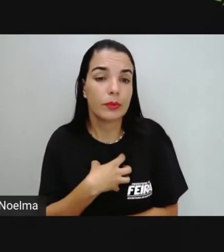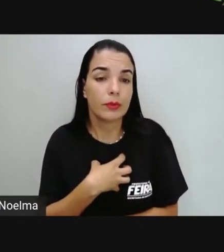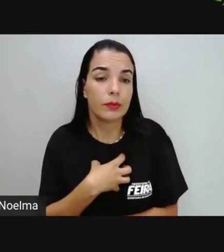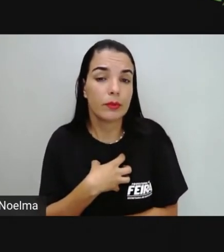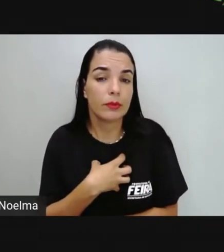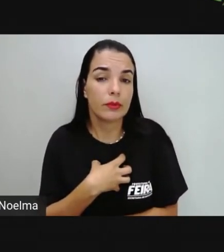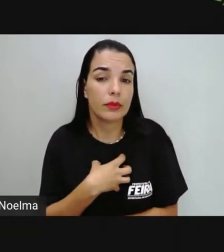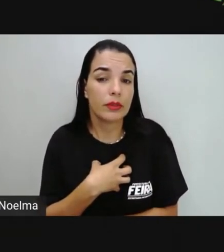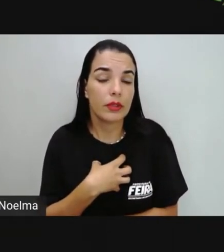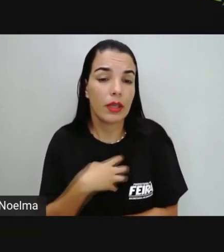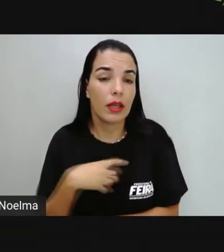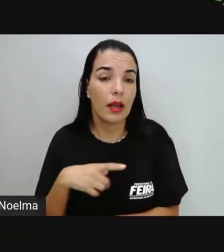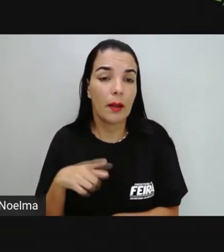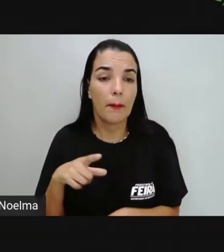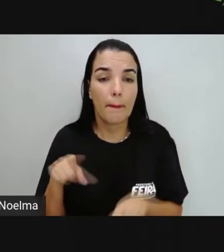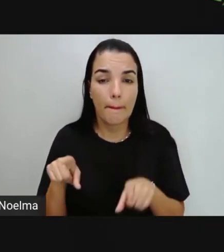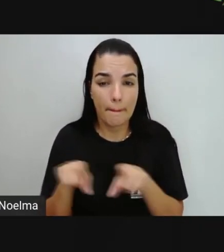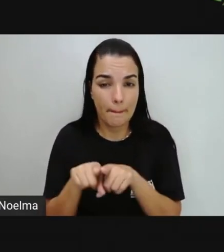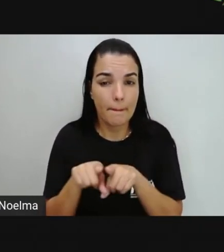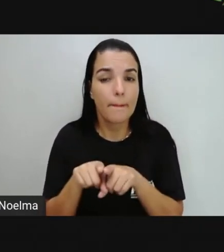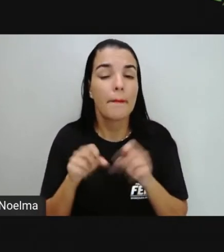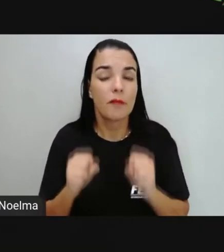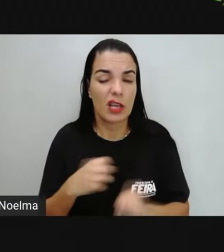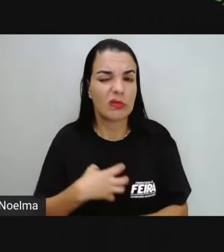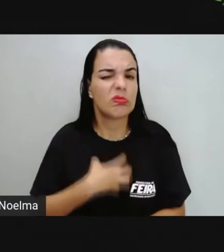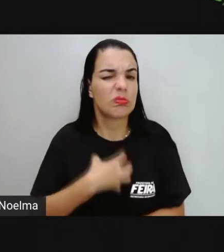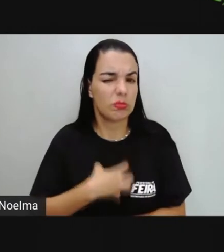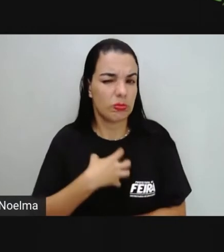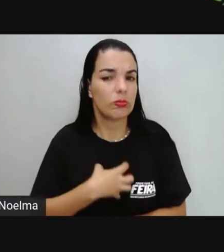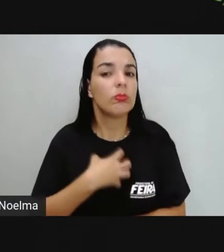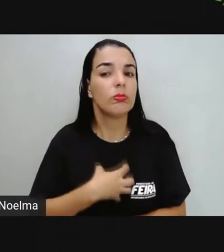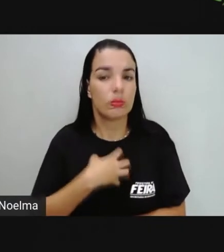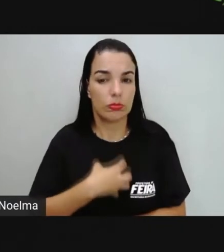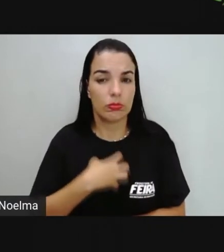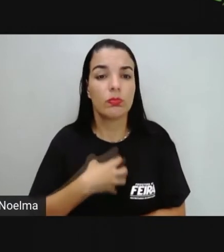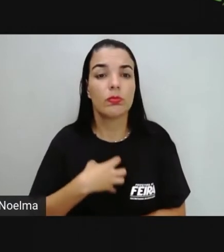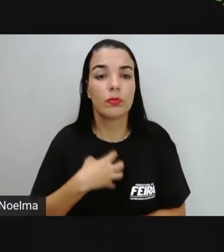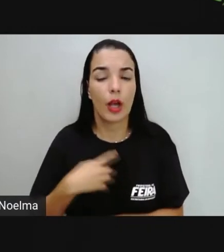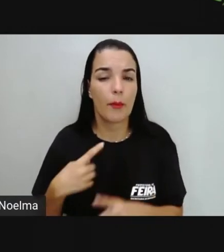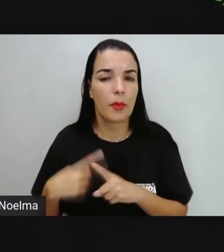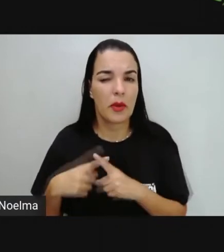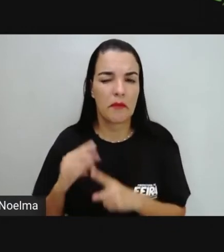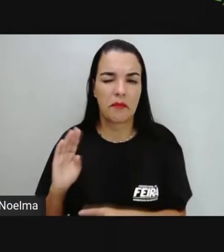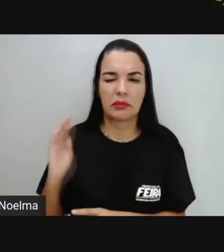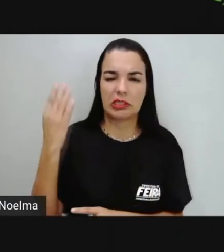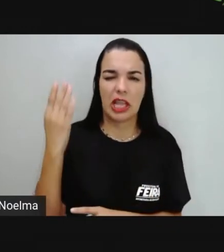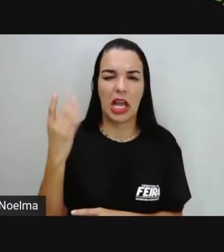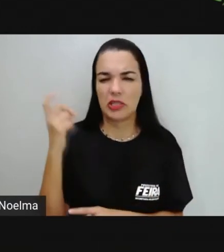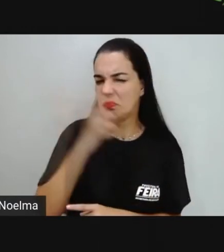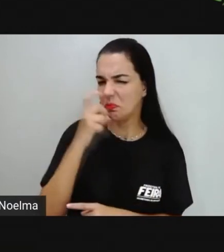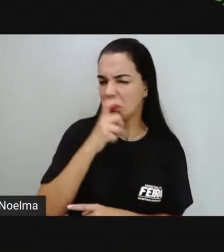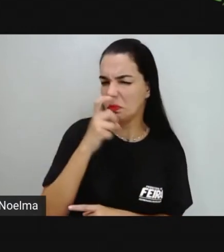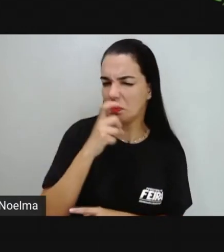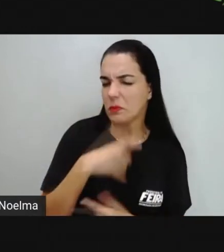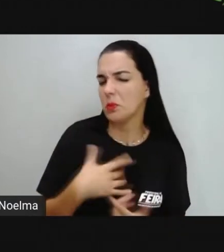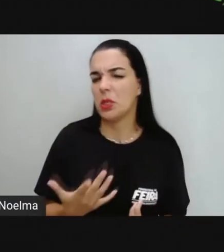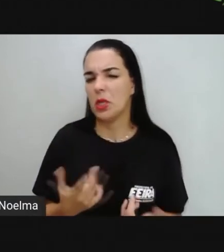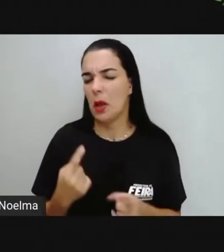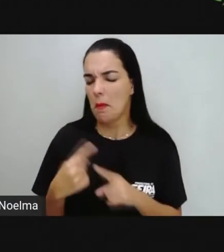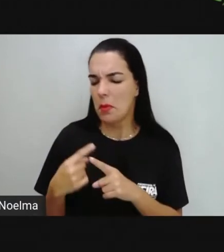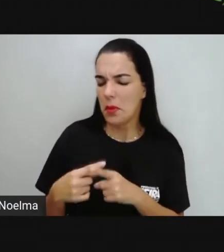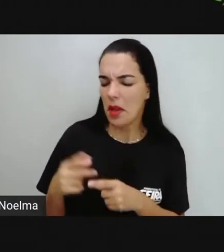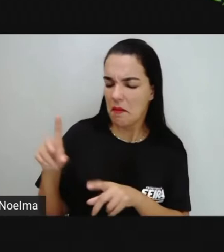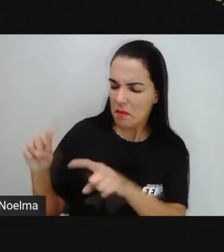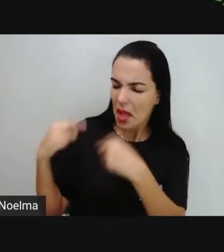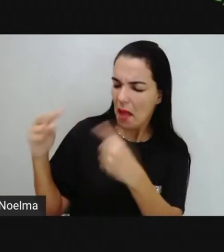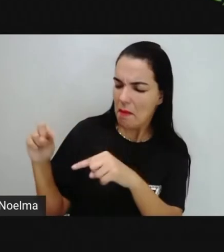triste, a gente também fica irritado, né? Fica irritado com tanta falsidade. Por que que age daquela forma com